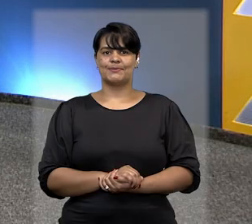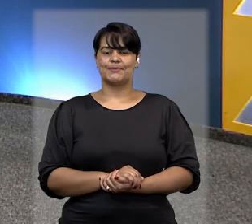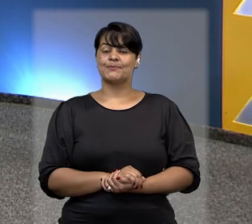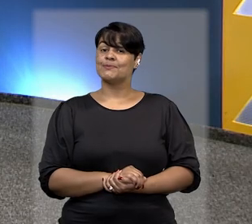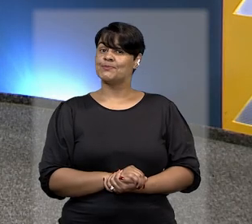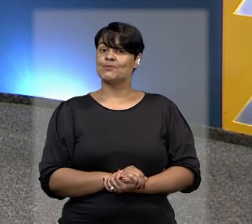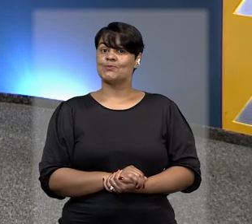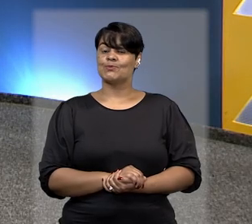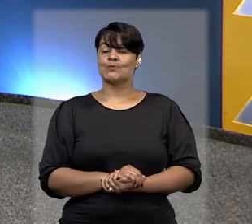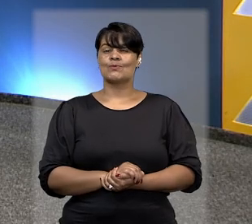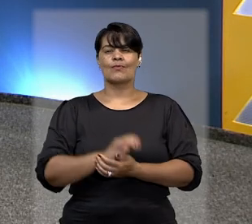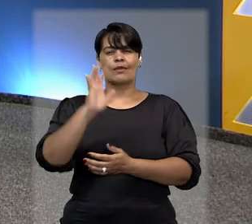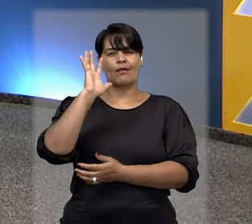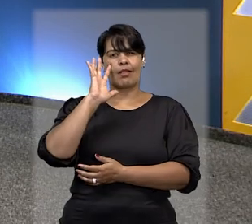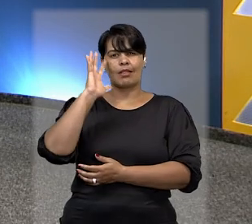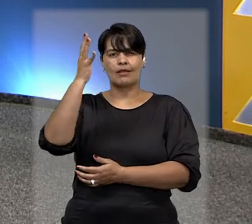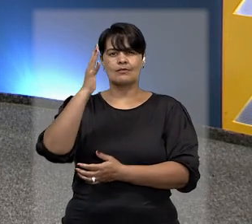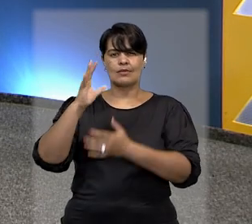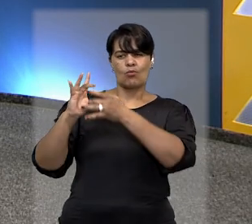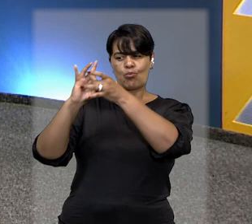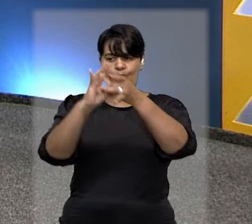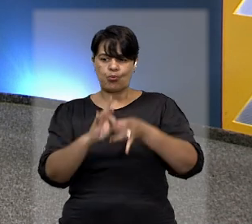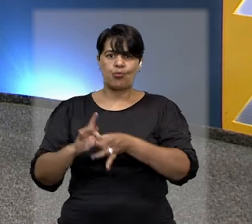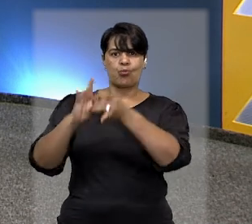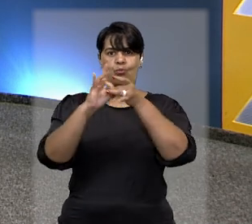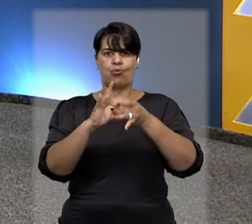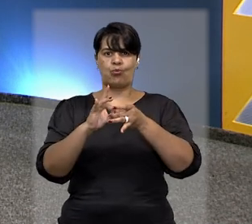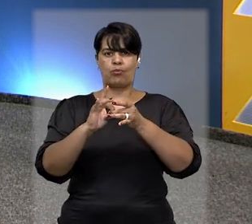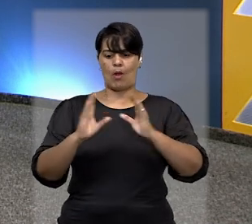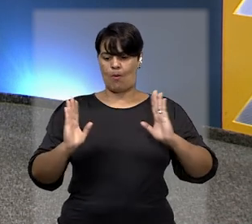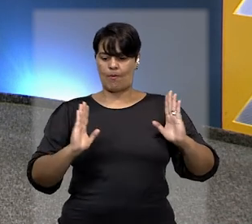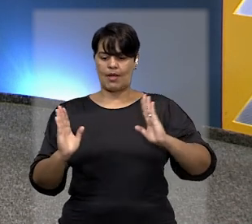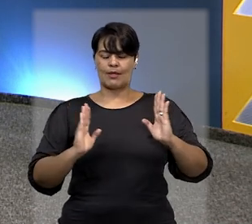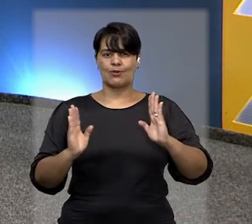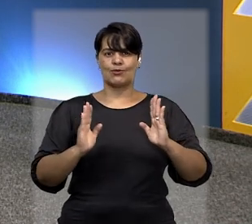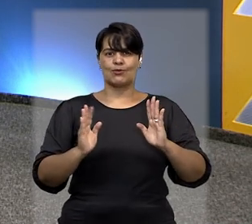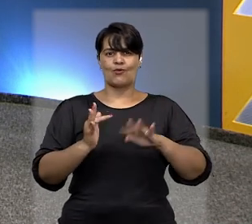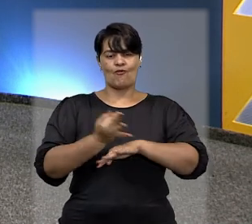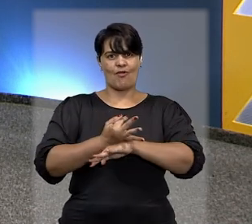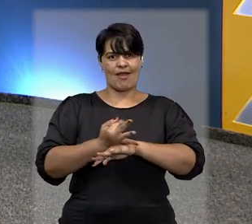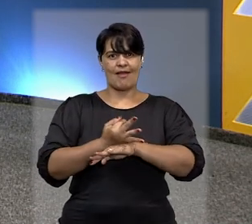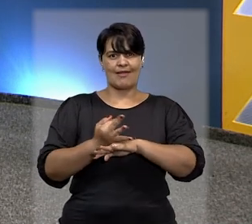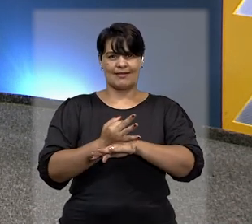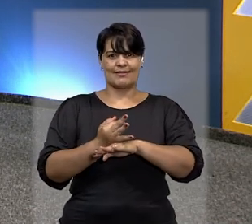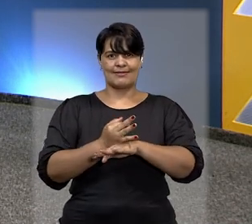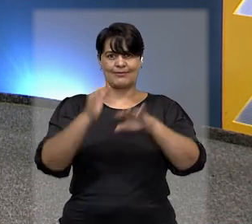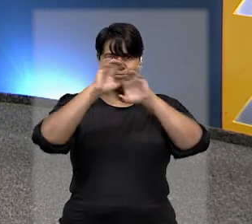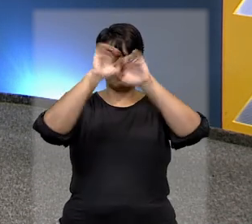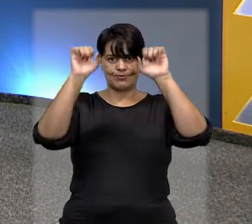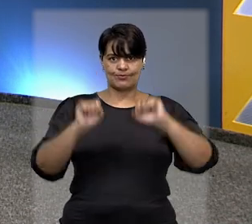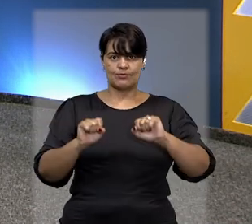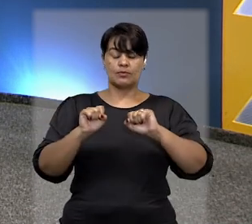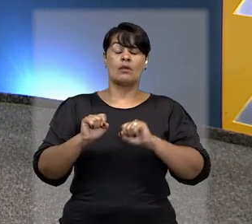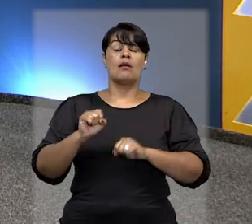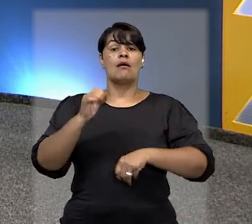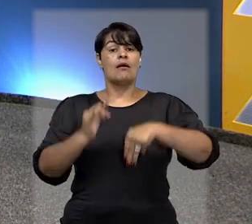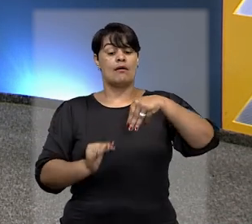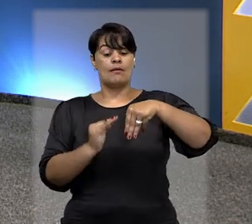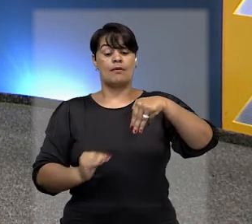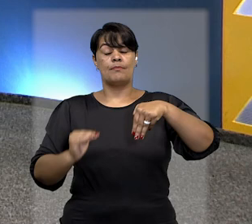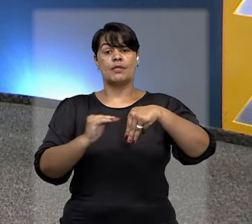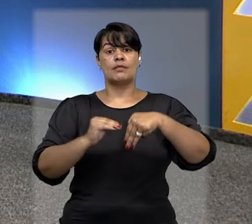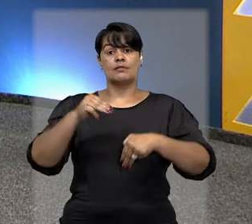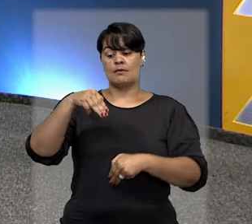Em decisão monocrática durante o recesso forense, a presidente do Superior Tribunal de Justiça, ministra Maria